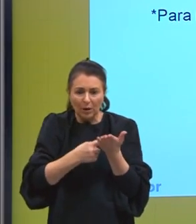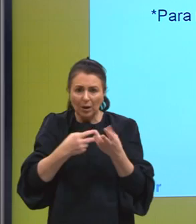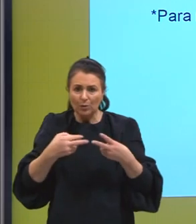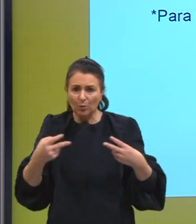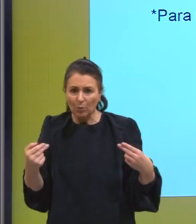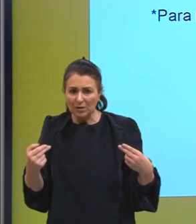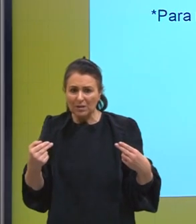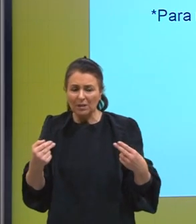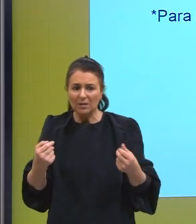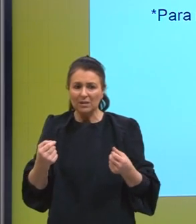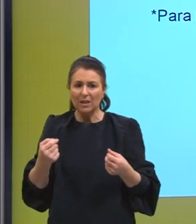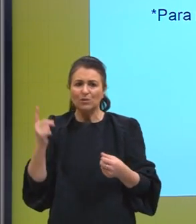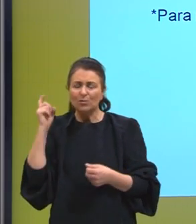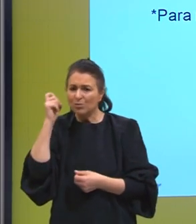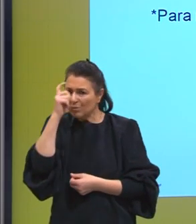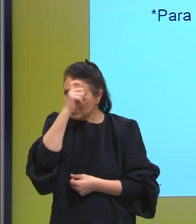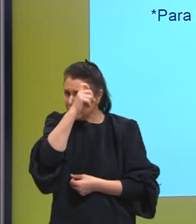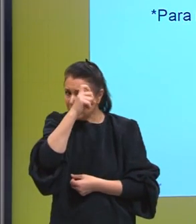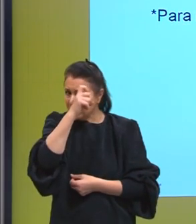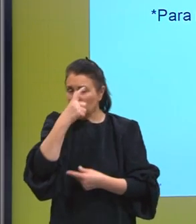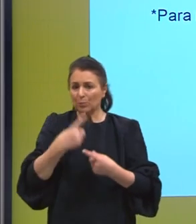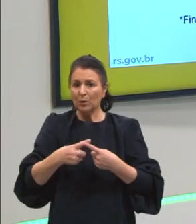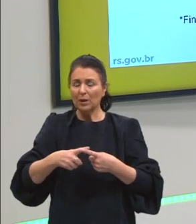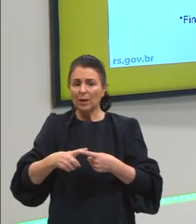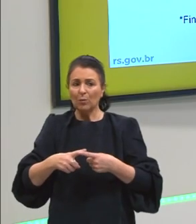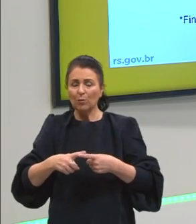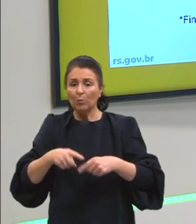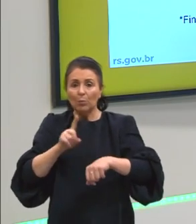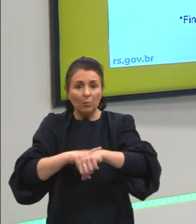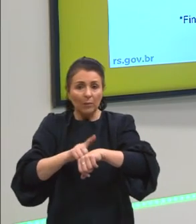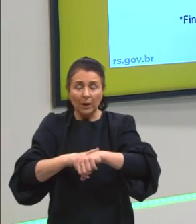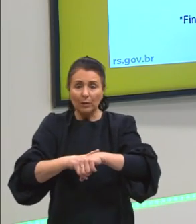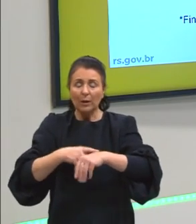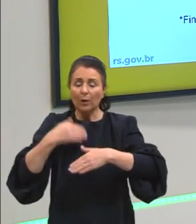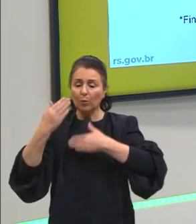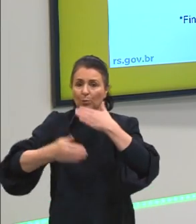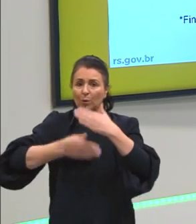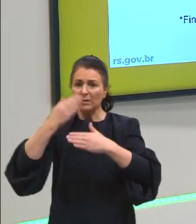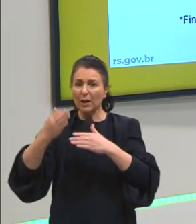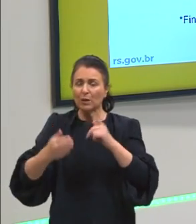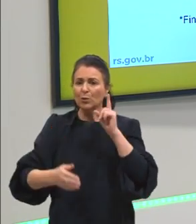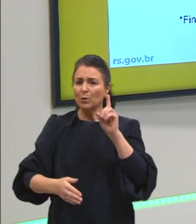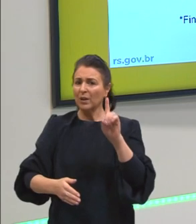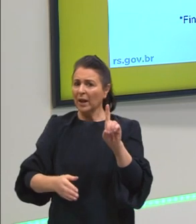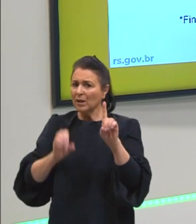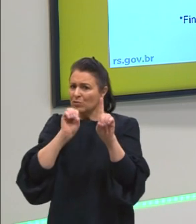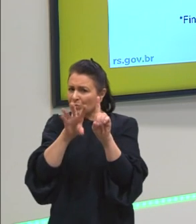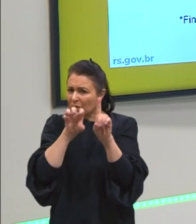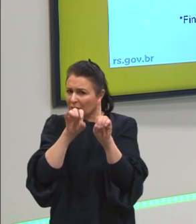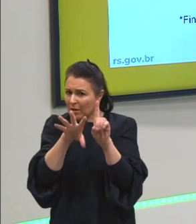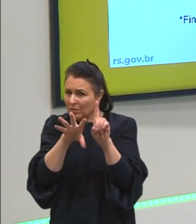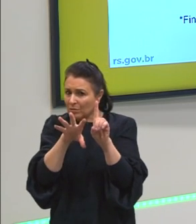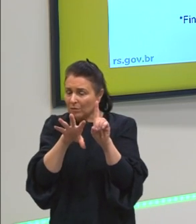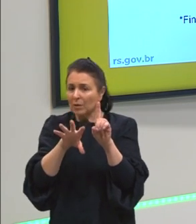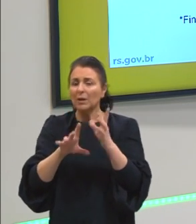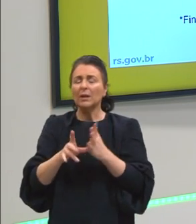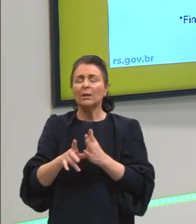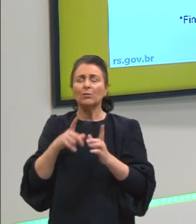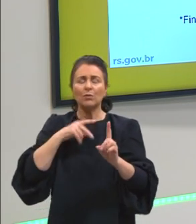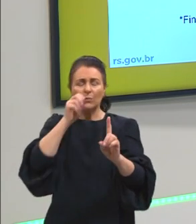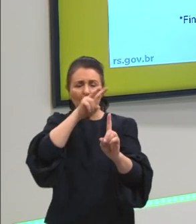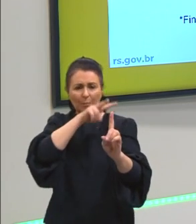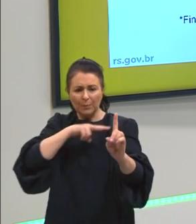concretizados, é um momento, é um processo dialético. Nós vamos passar por esse momento na perspectiva